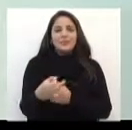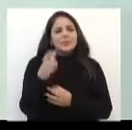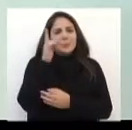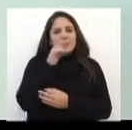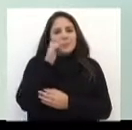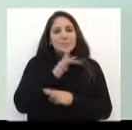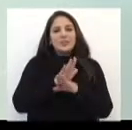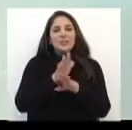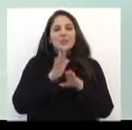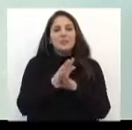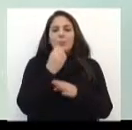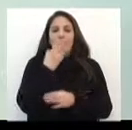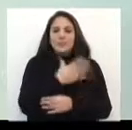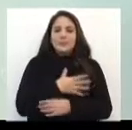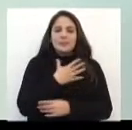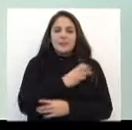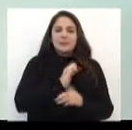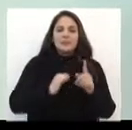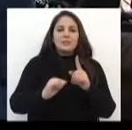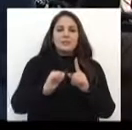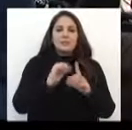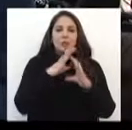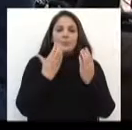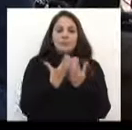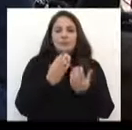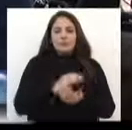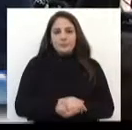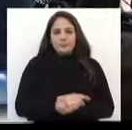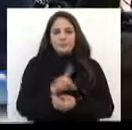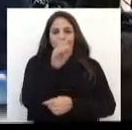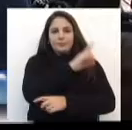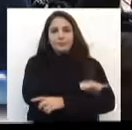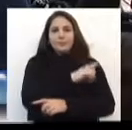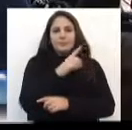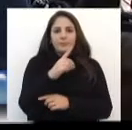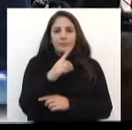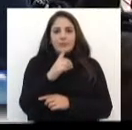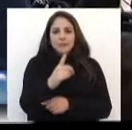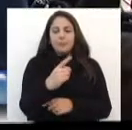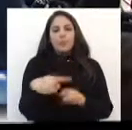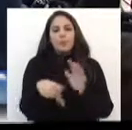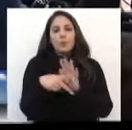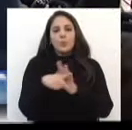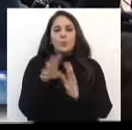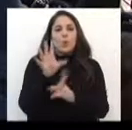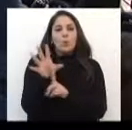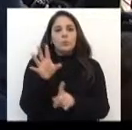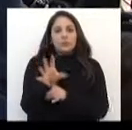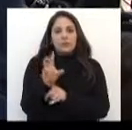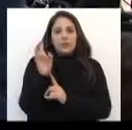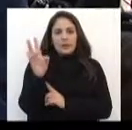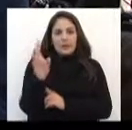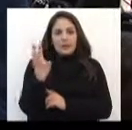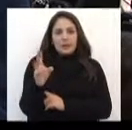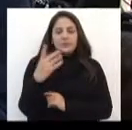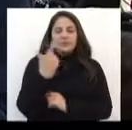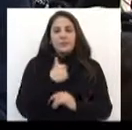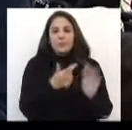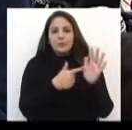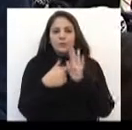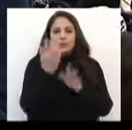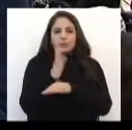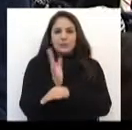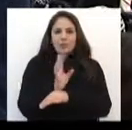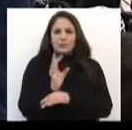estamos contribuindo para o bem-estar da nossa comunidade. O dia D contra o crack teve ainda a mostra de vídeos do concurso